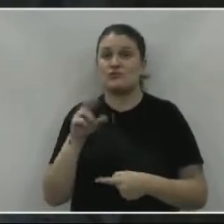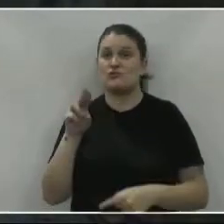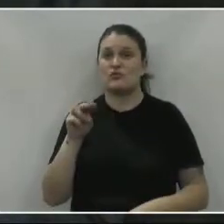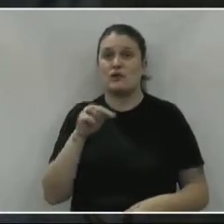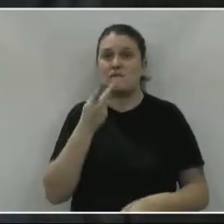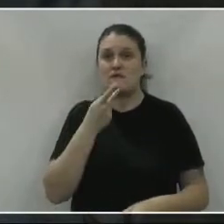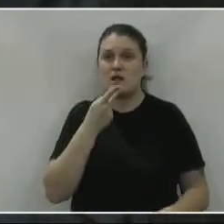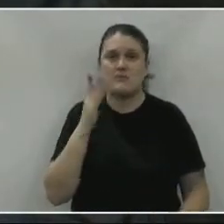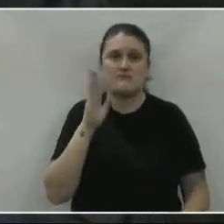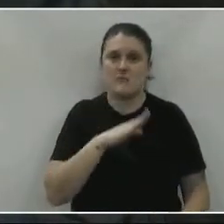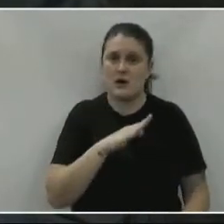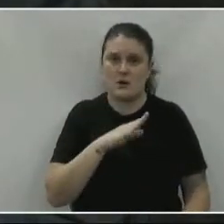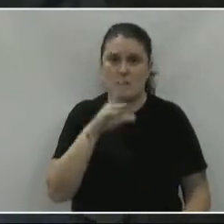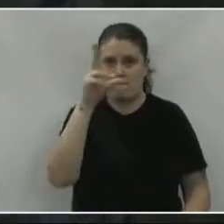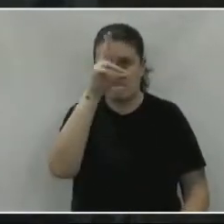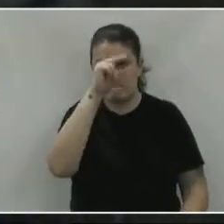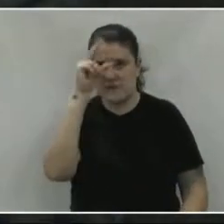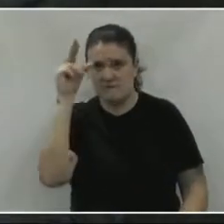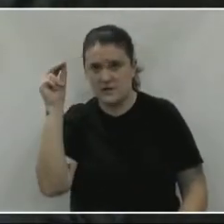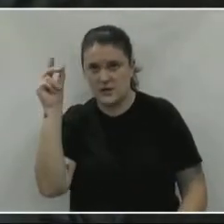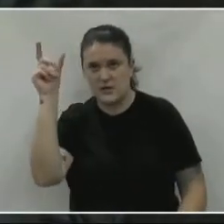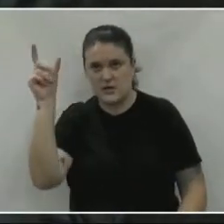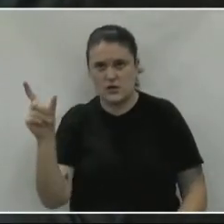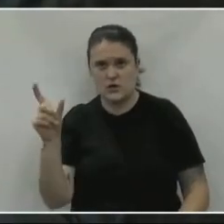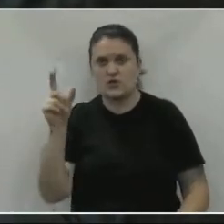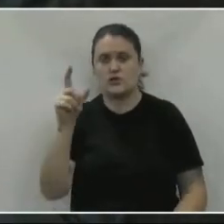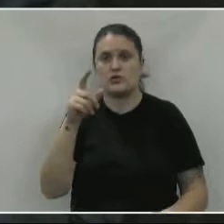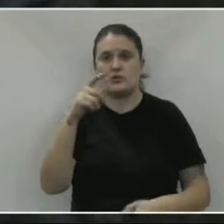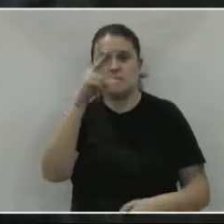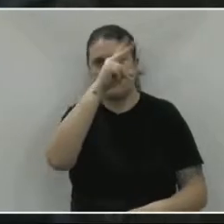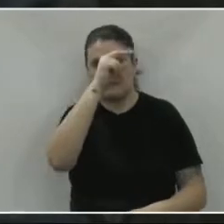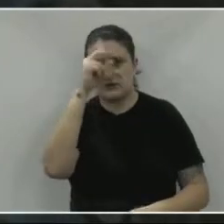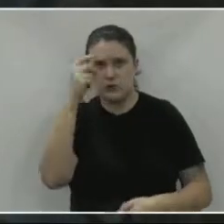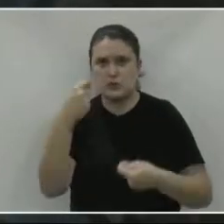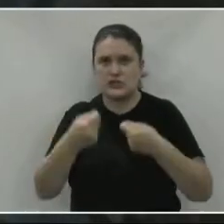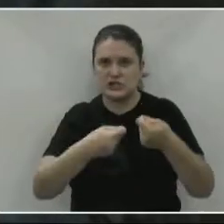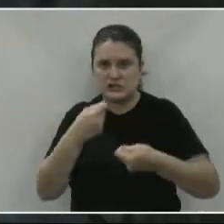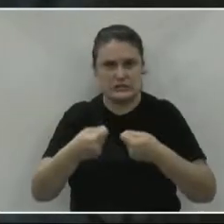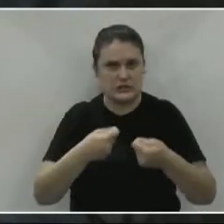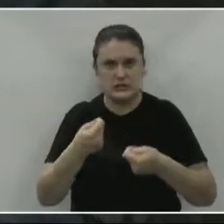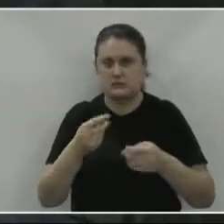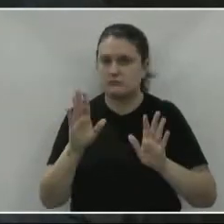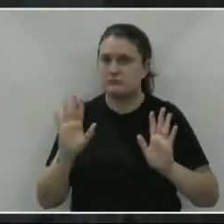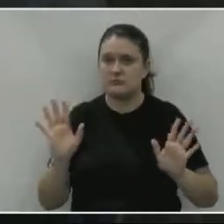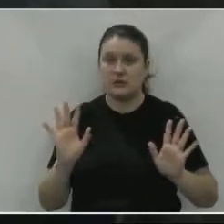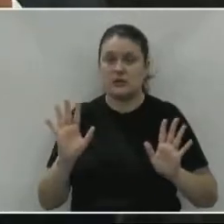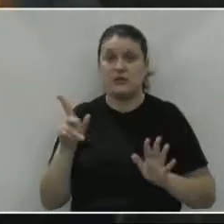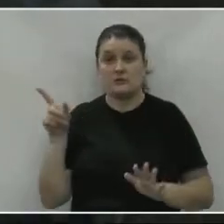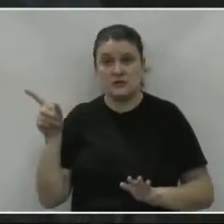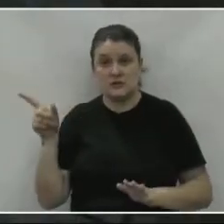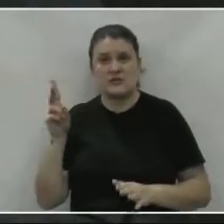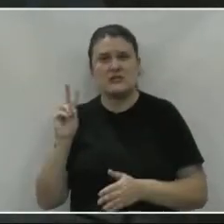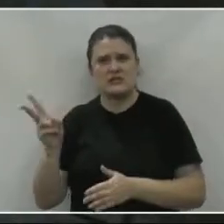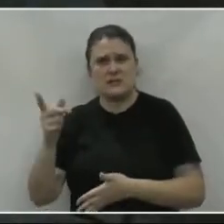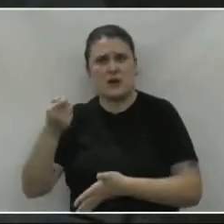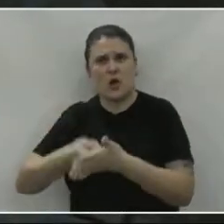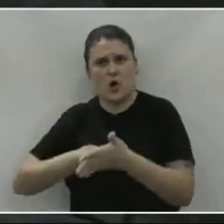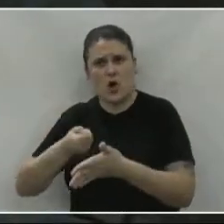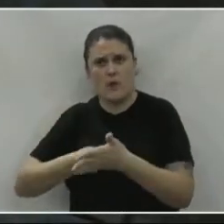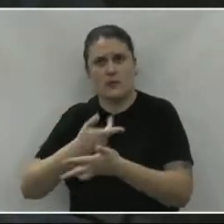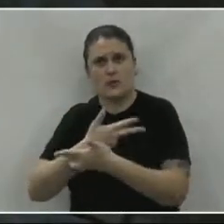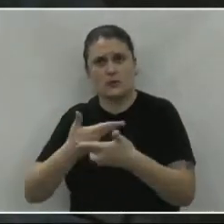falamos mal do prefeito, da administração. Eu entendo o o senhor está falando. Inclusive, o senhor é um dos que cobram as